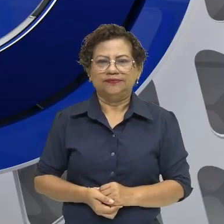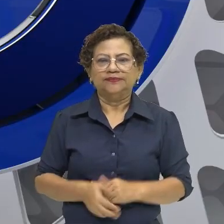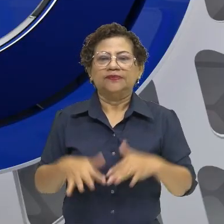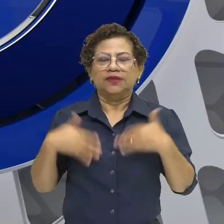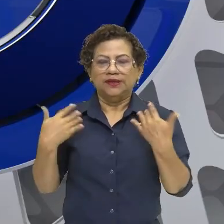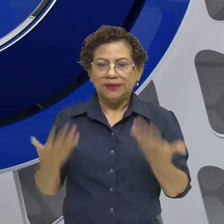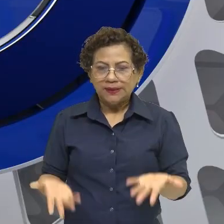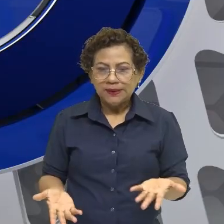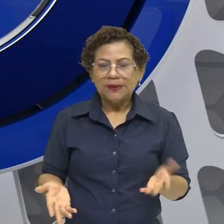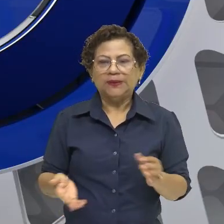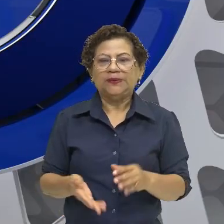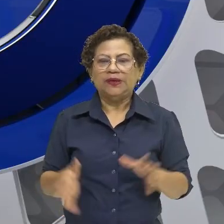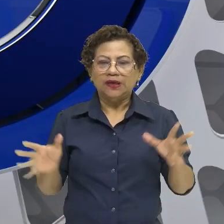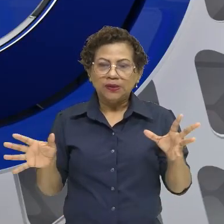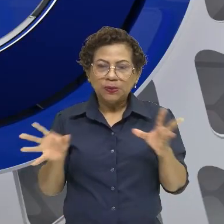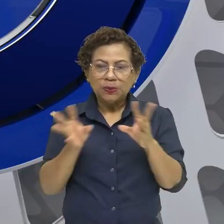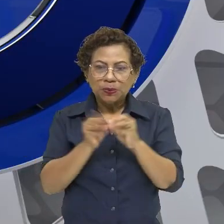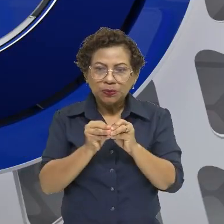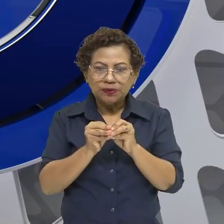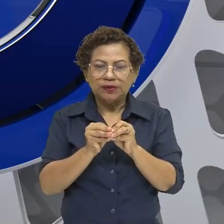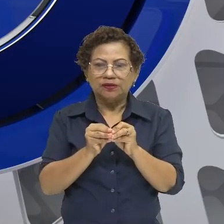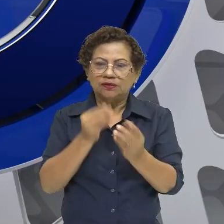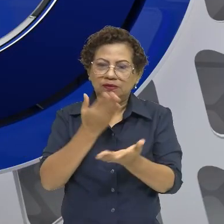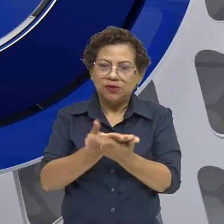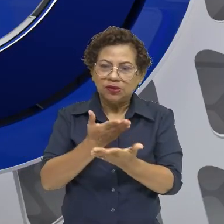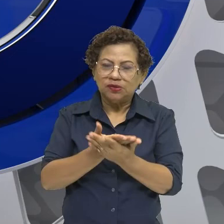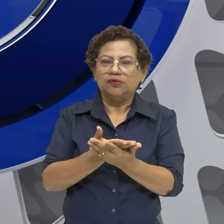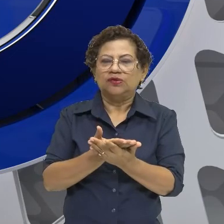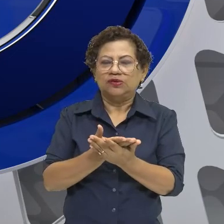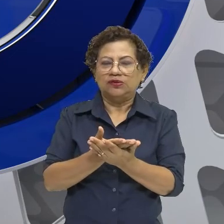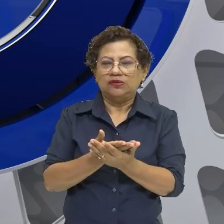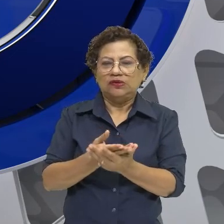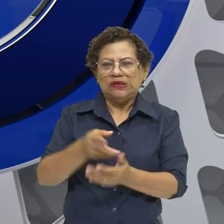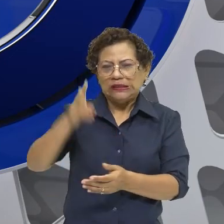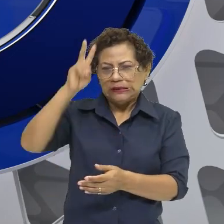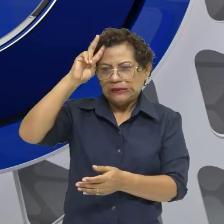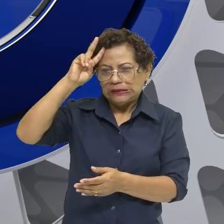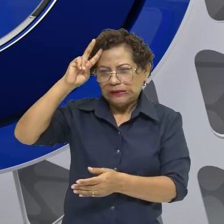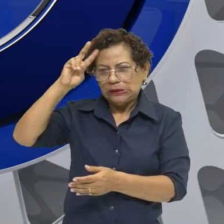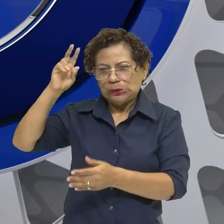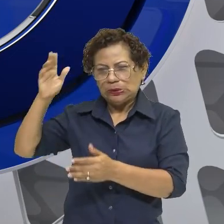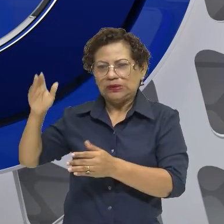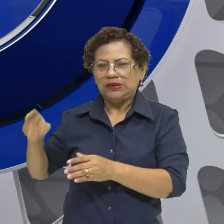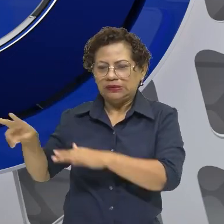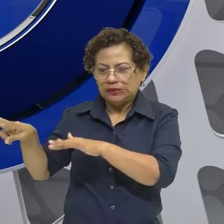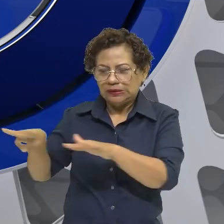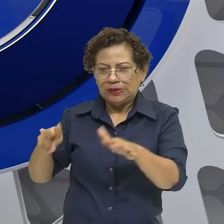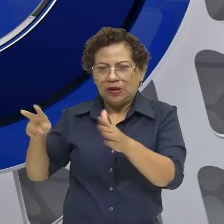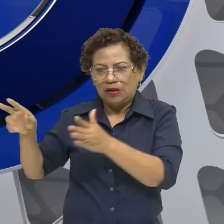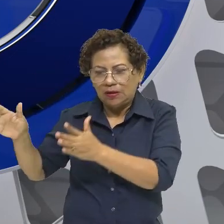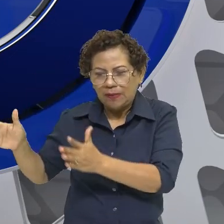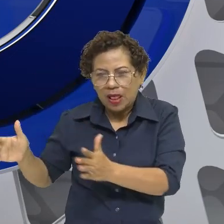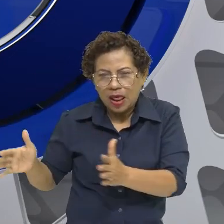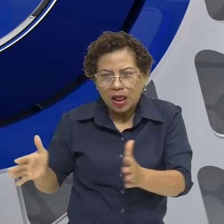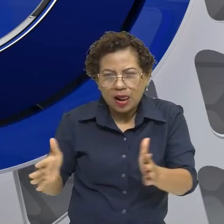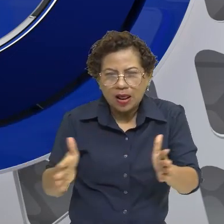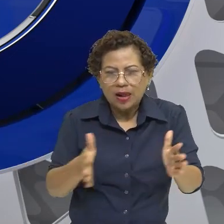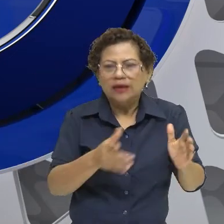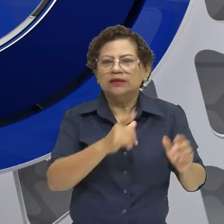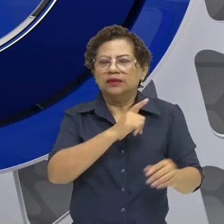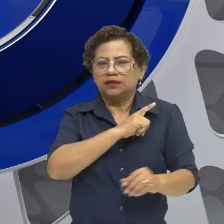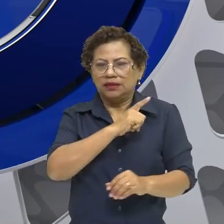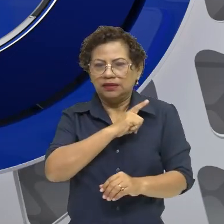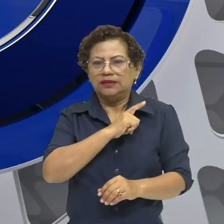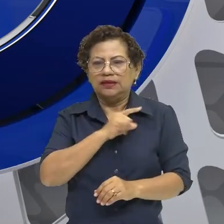nesse nosso resumo das nossas aulas, quem não pôde acompanhar as nossas primeiras aulas, que vai